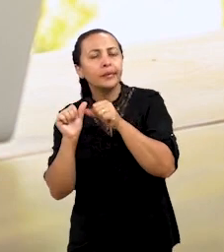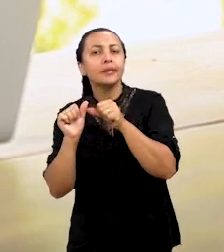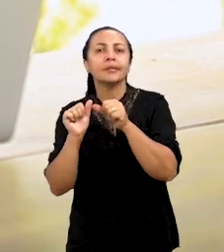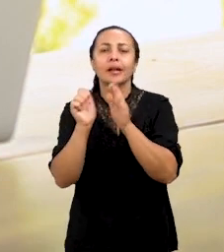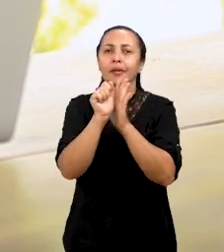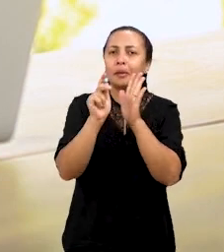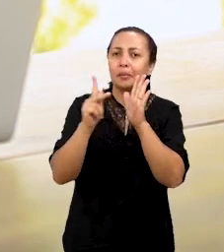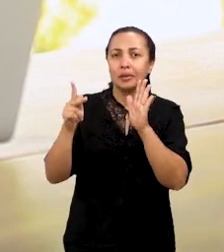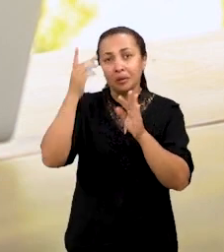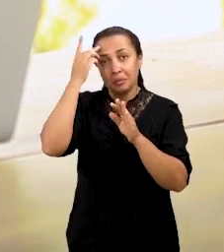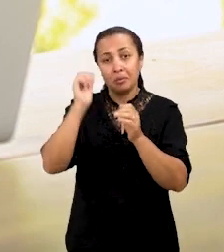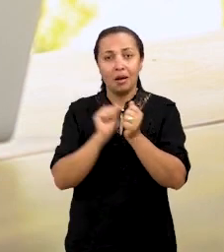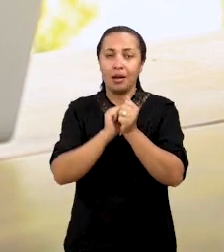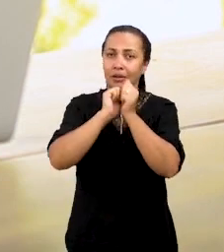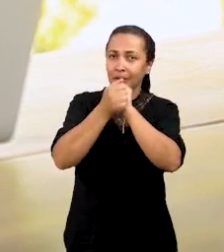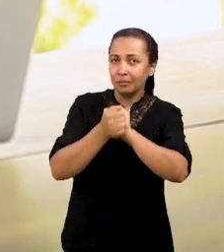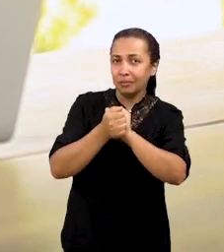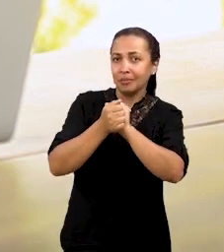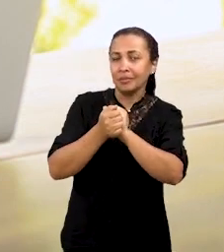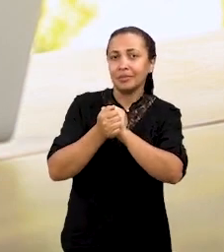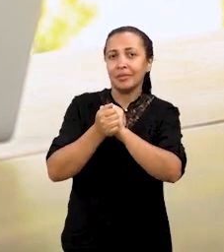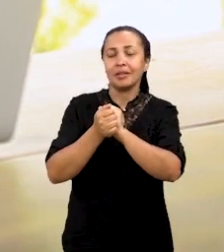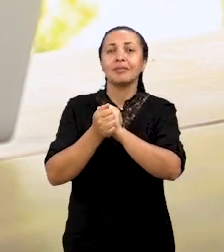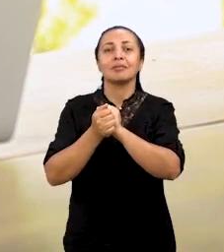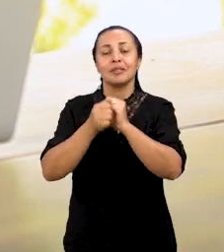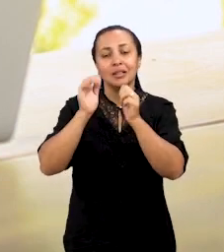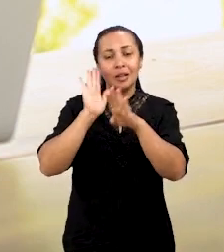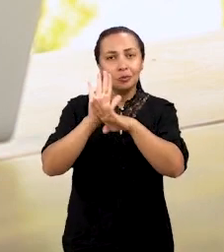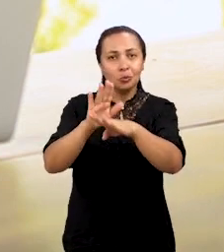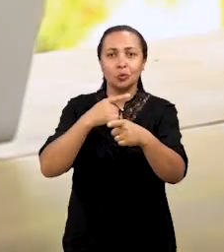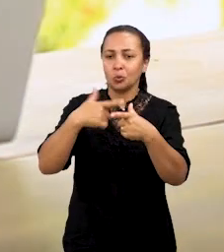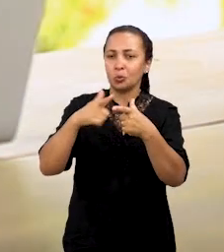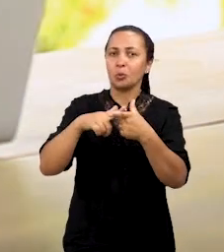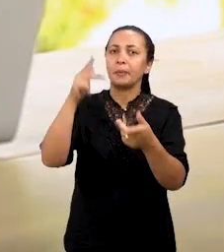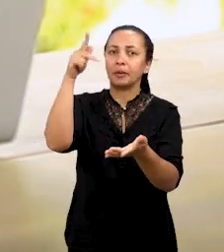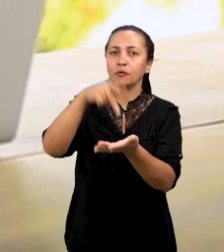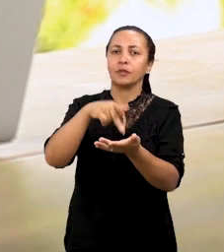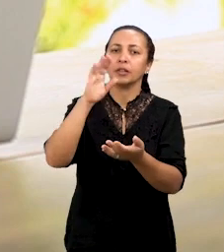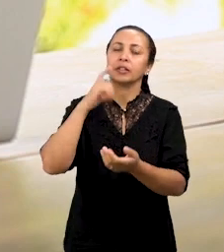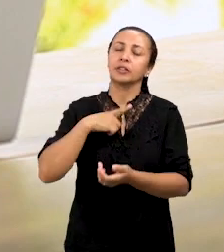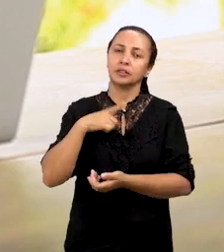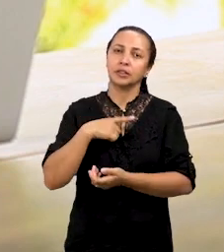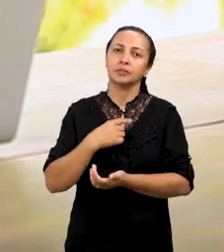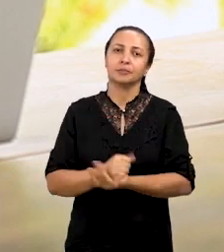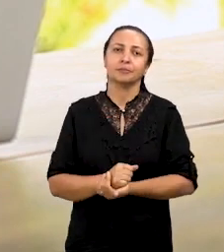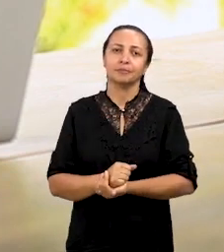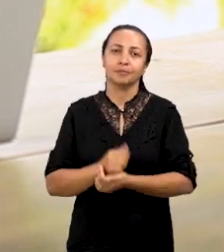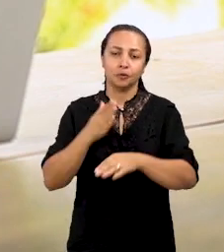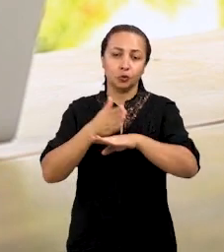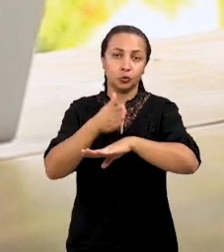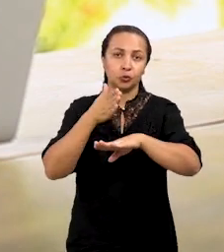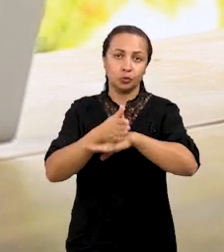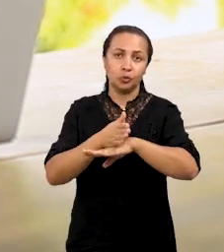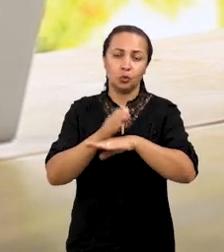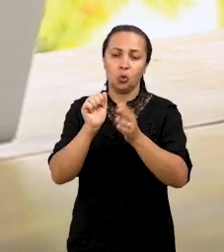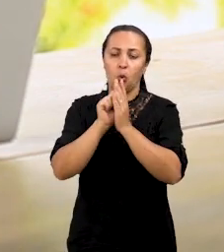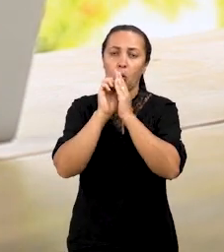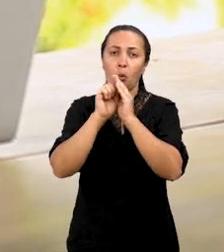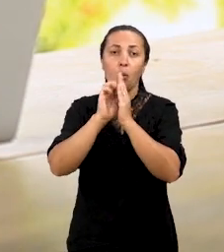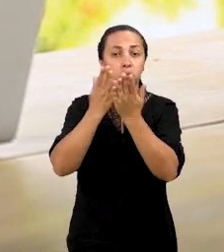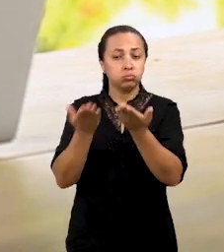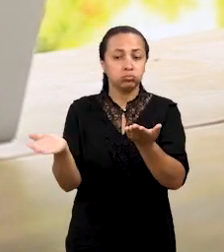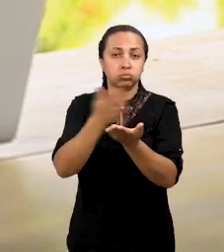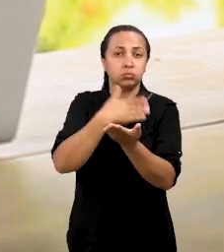adequar e modelar o problema real. Eu acessei os jornais online, onde tinham